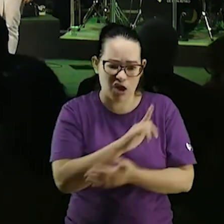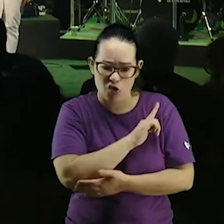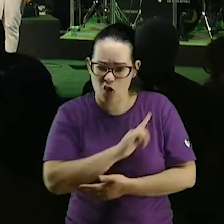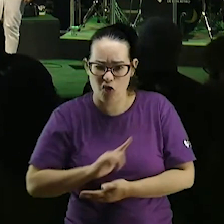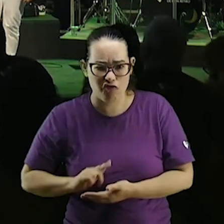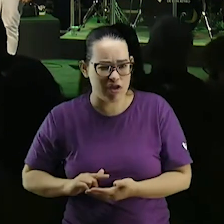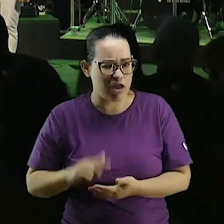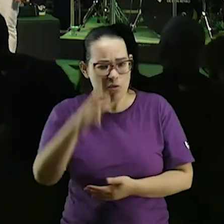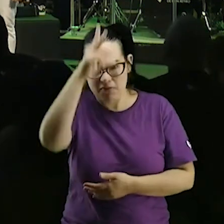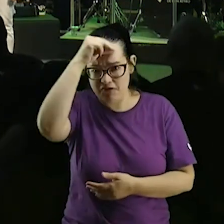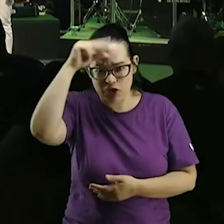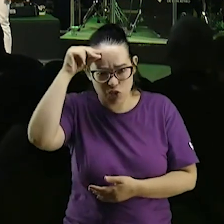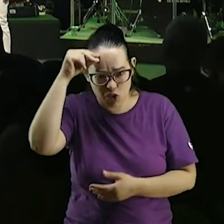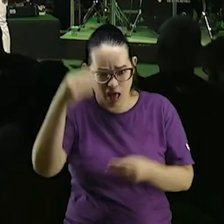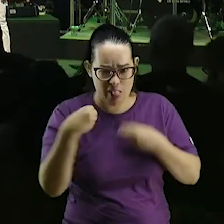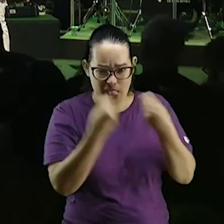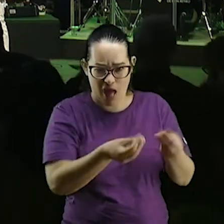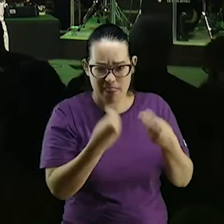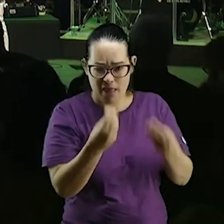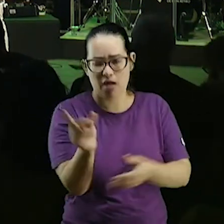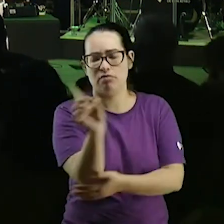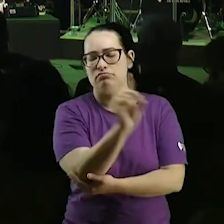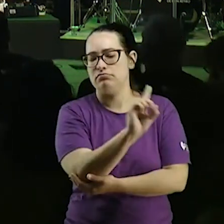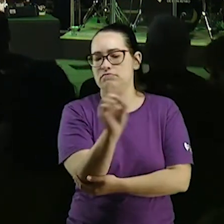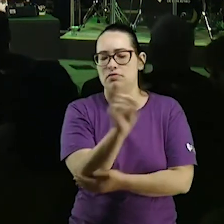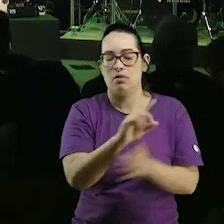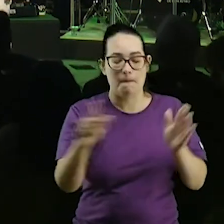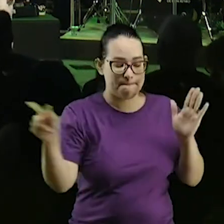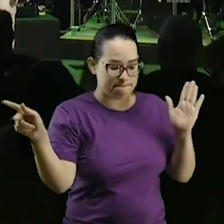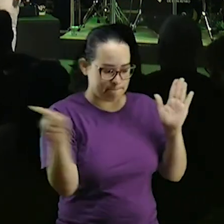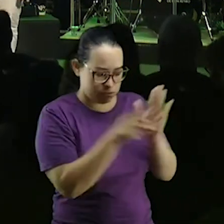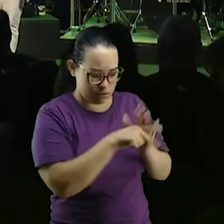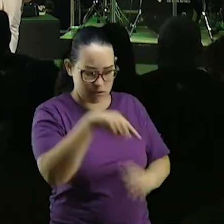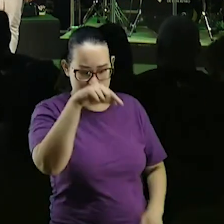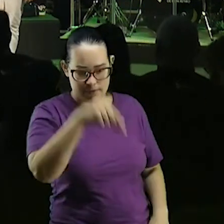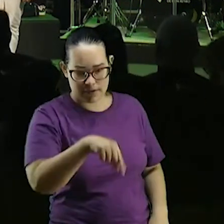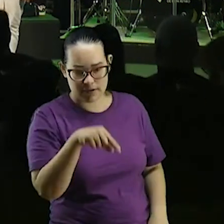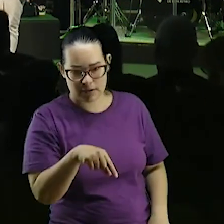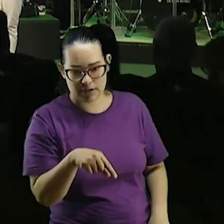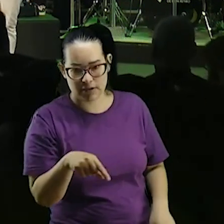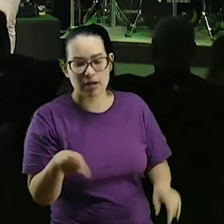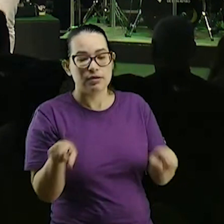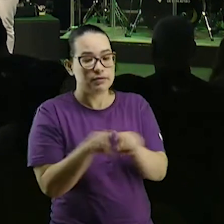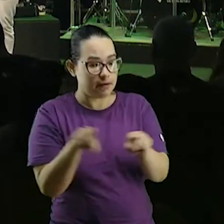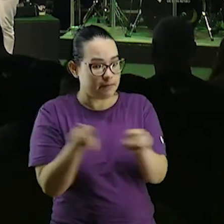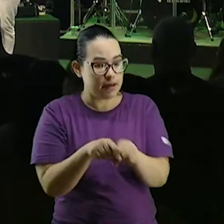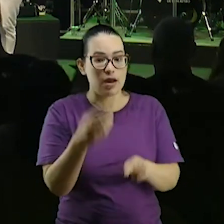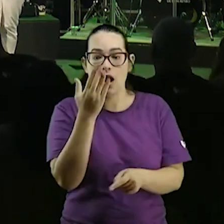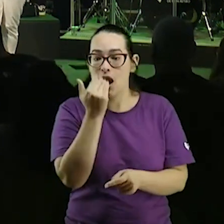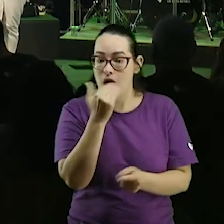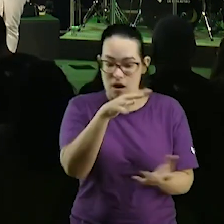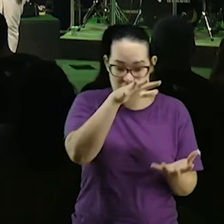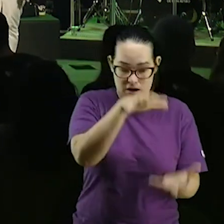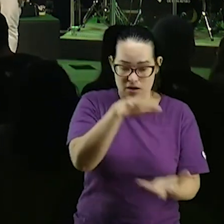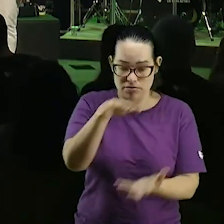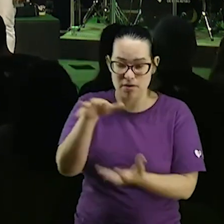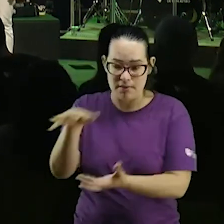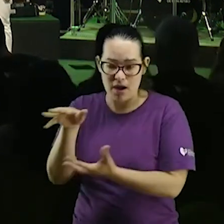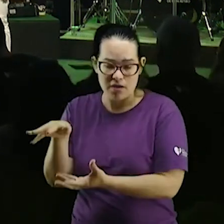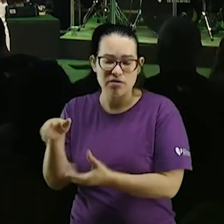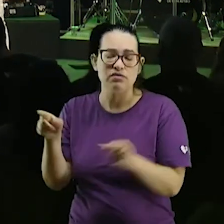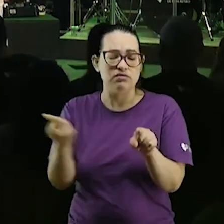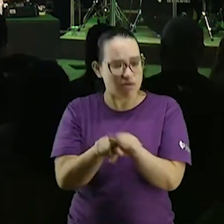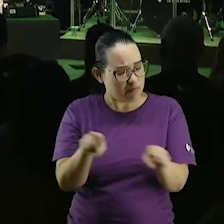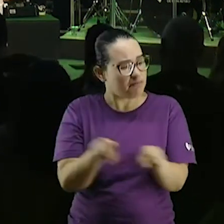Governo nem da Prefeitura tudo é a própria igreja do Senhor cada cesta básica que a gente distribui cada ajuda que a gente dá cada